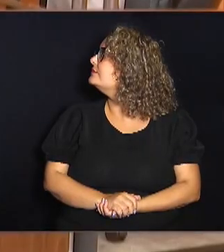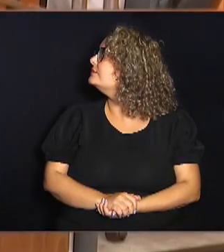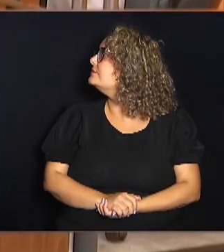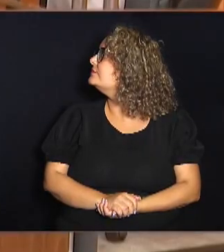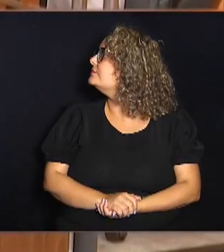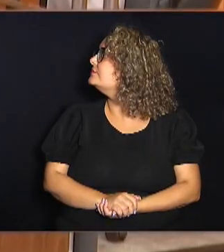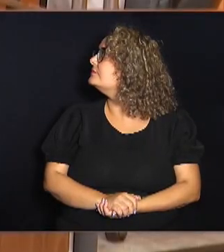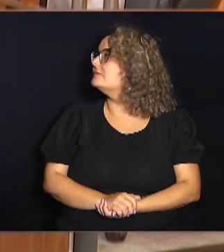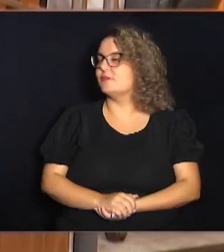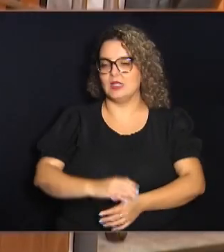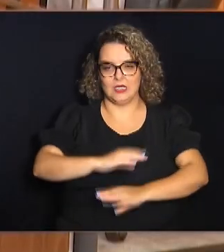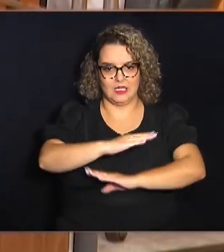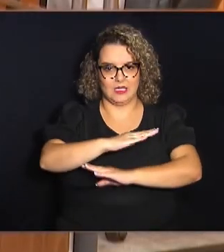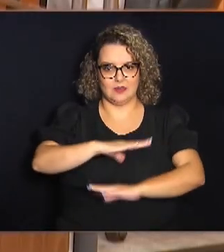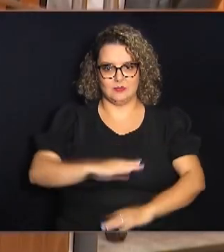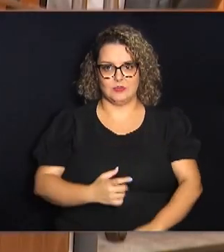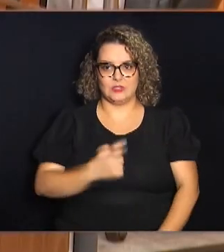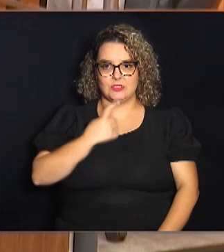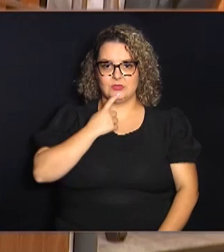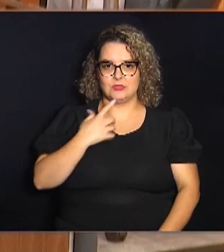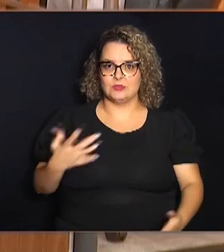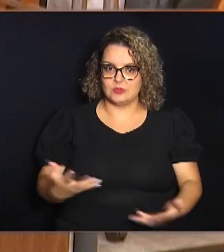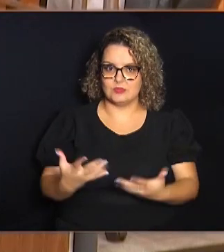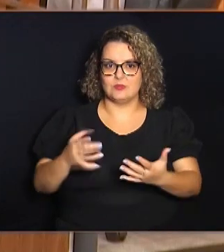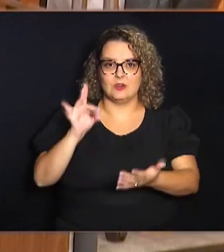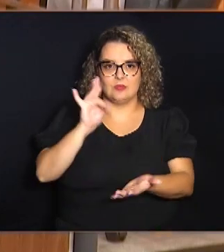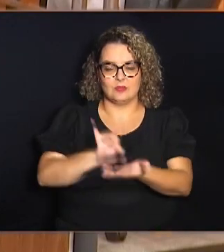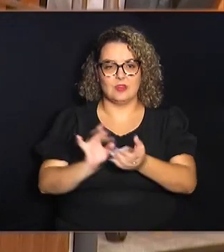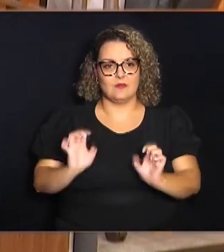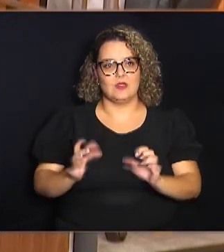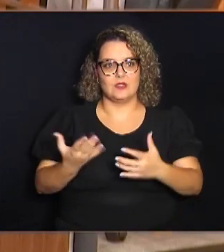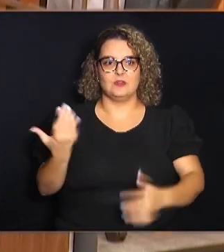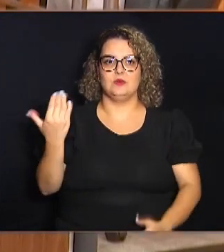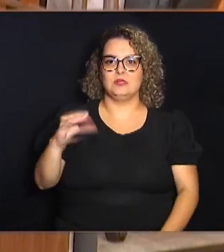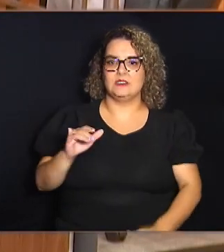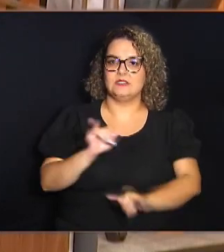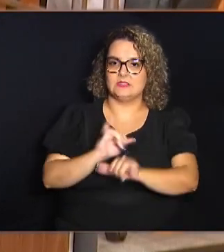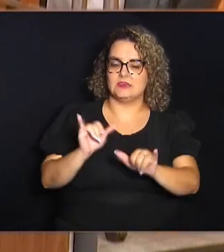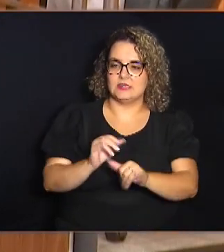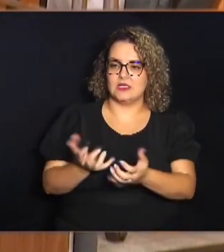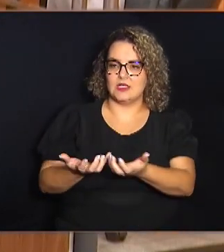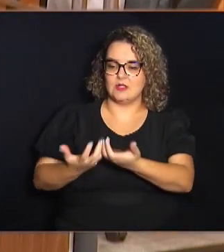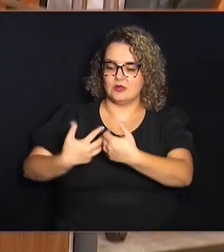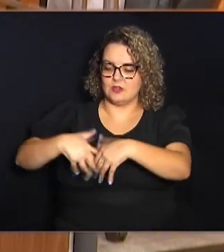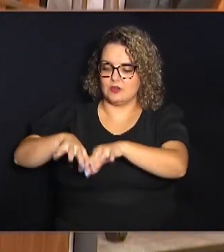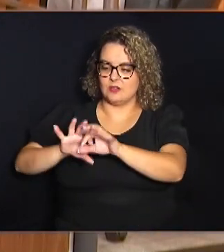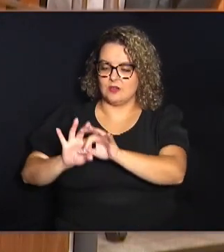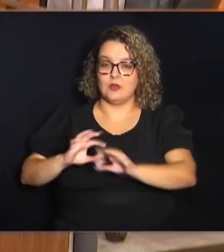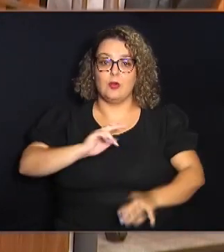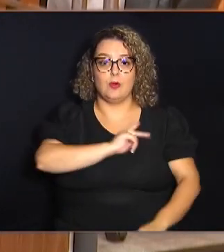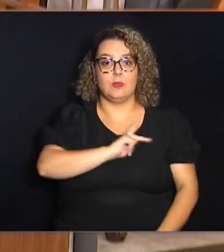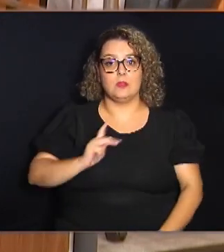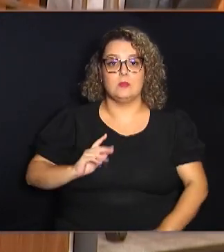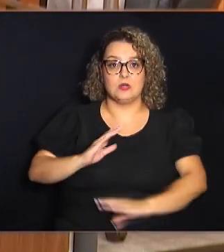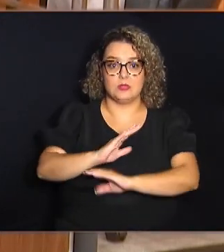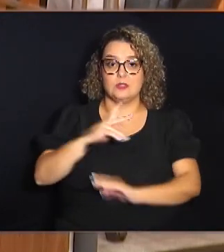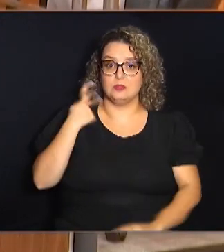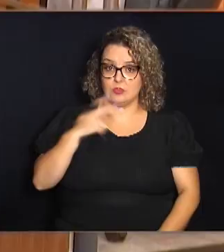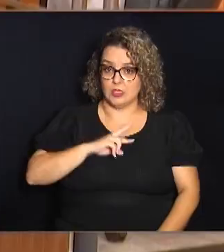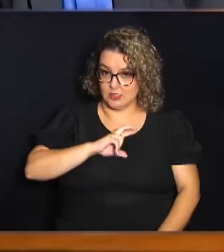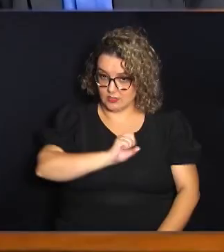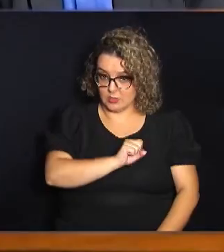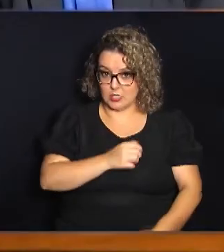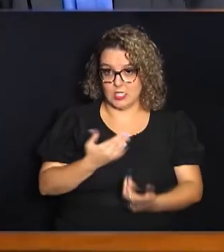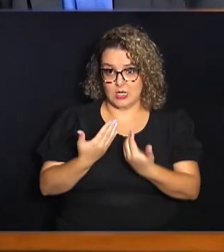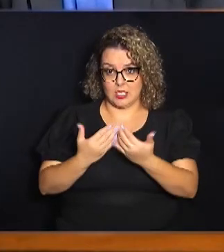A Câmara Municipal sediou o evento oficial da semana do lançamento da campanha da Fraternidade. O presidente da Câmara, o vereador Luiz Rossini,